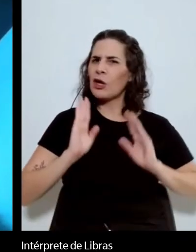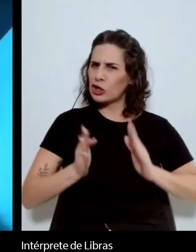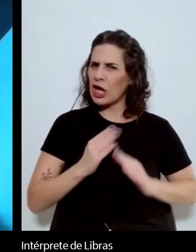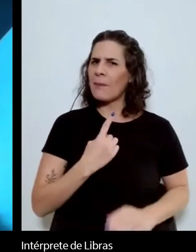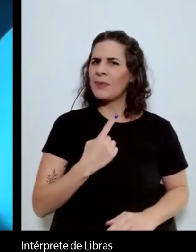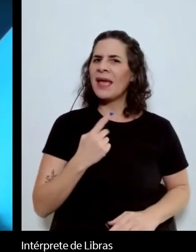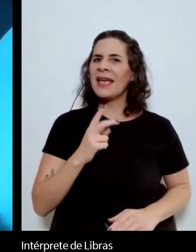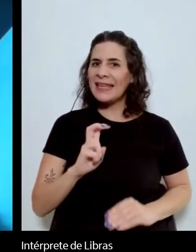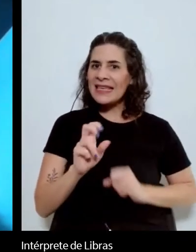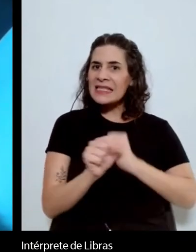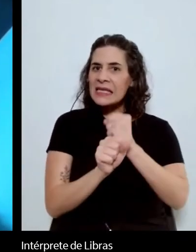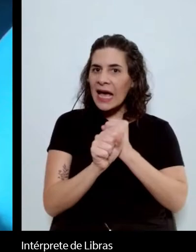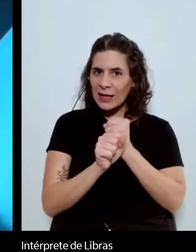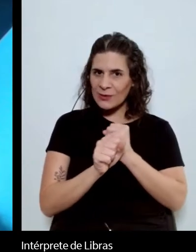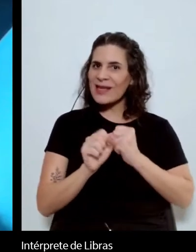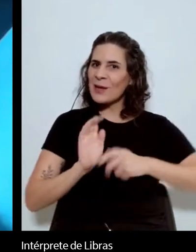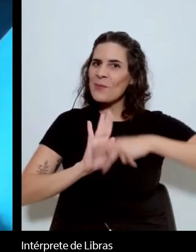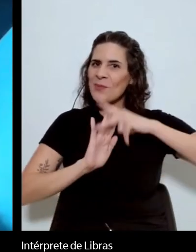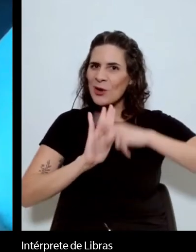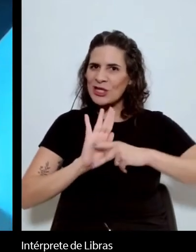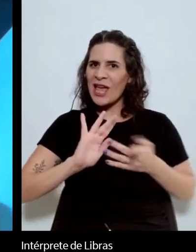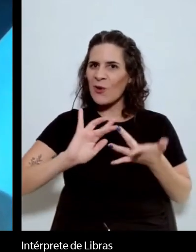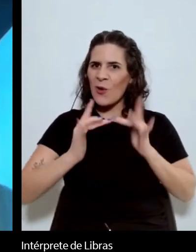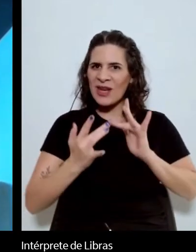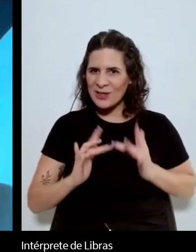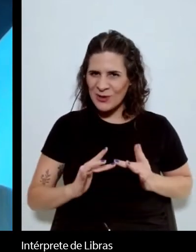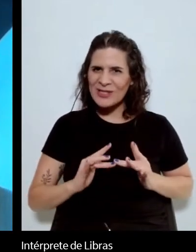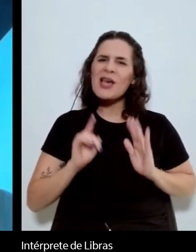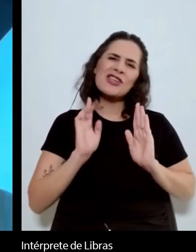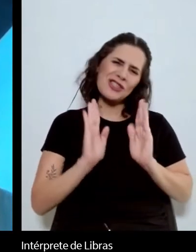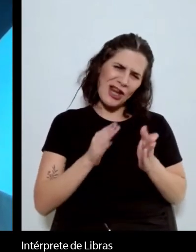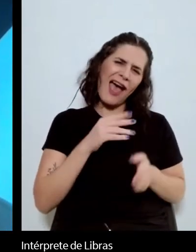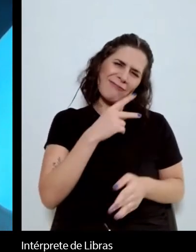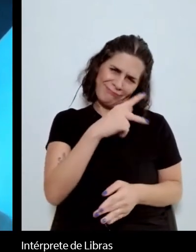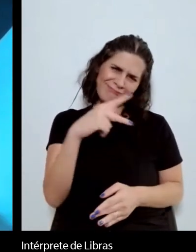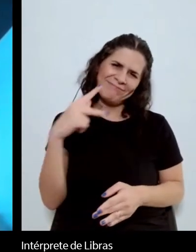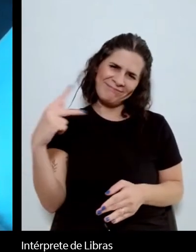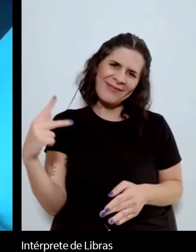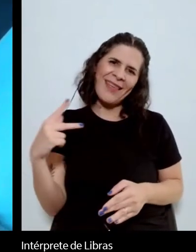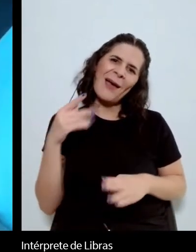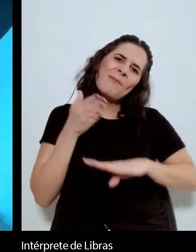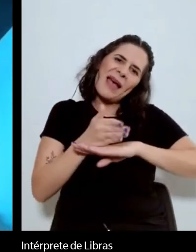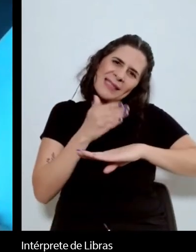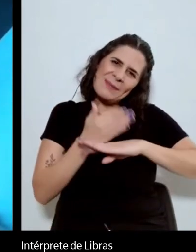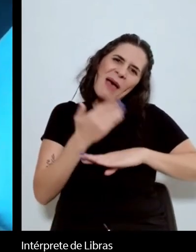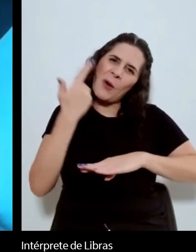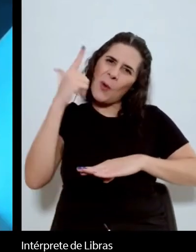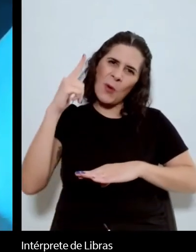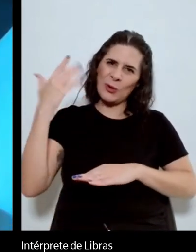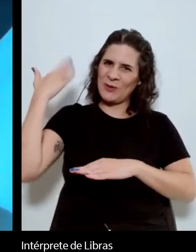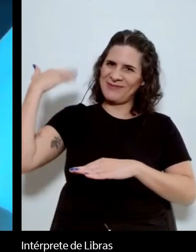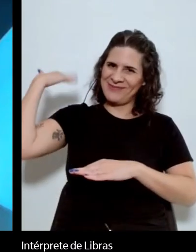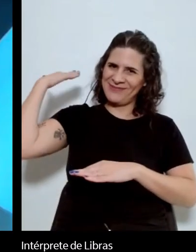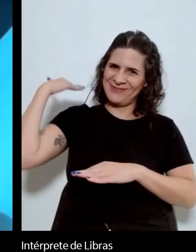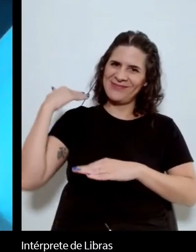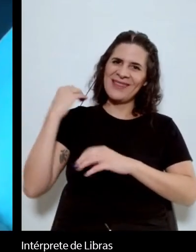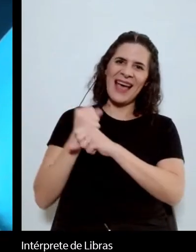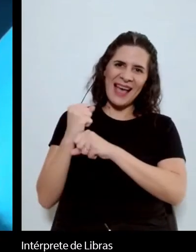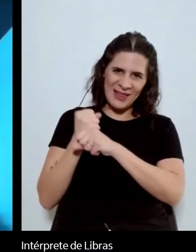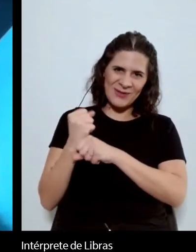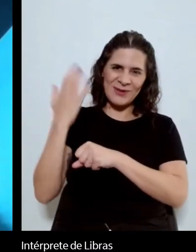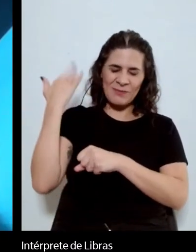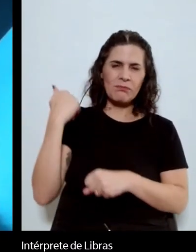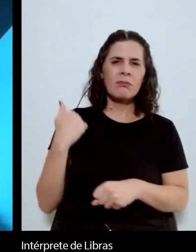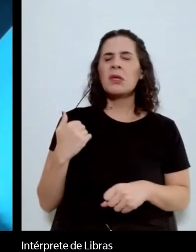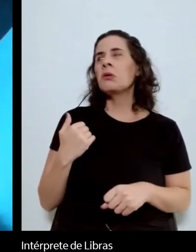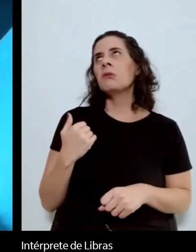Conexões, e muitos de vocês já participaram em outras edições do evento, é que se no passado, há 40, 50